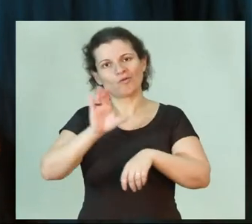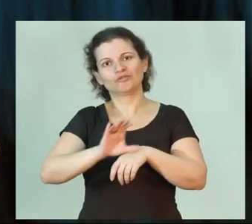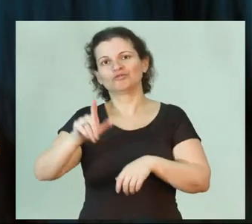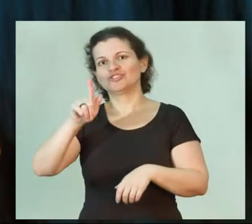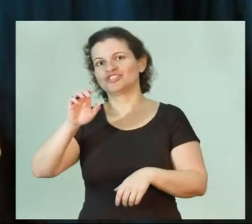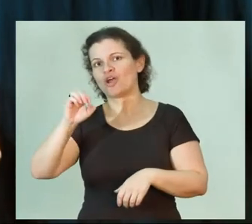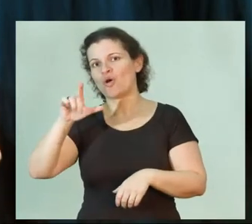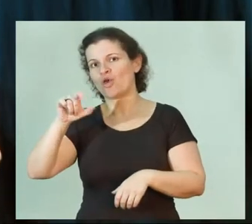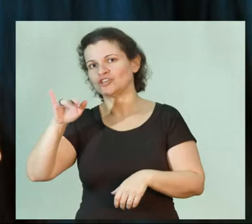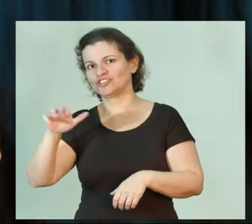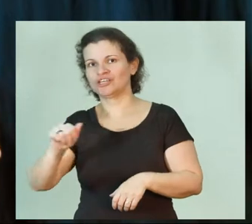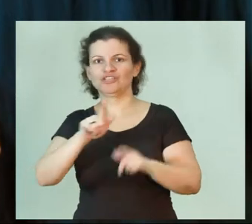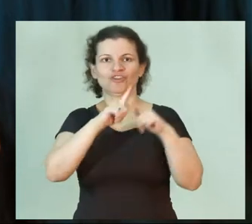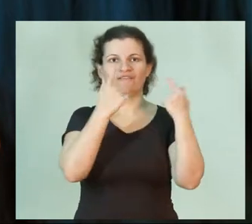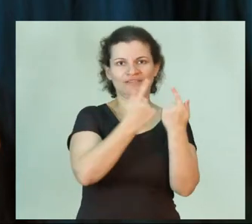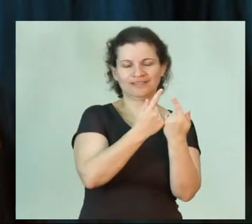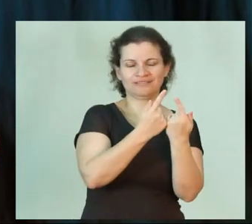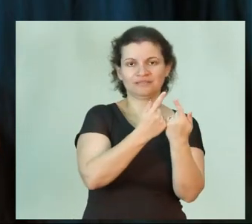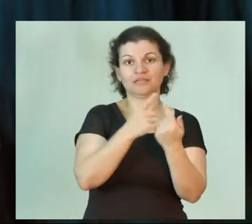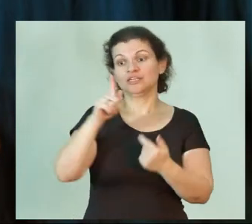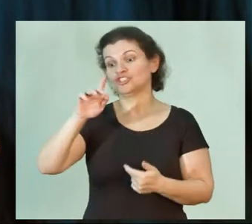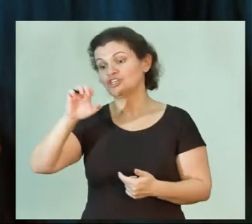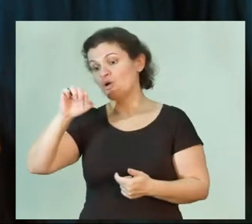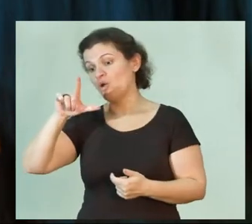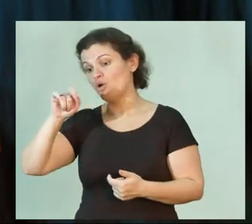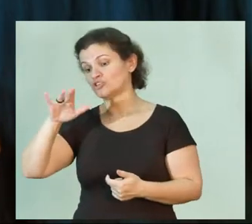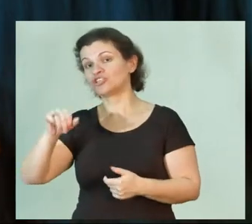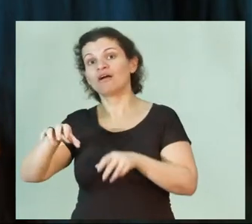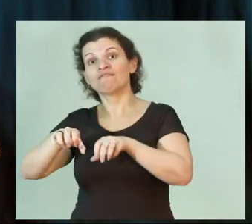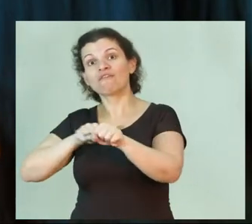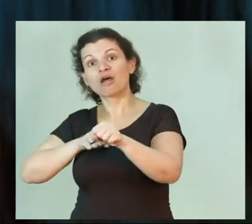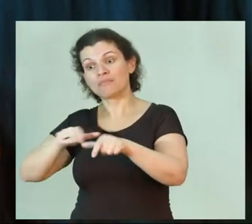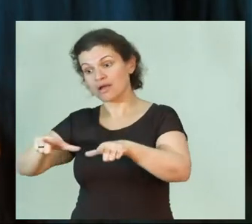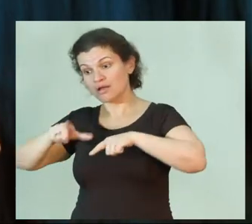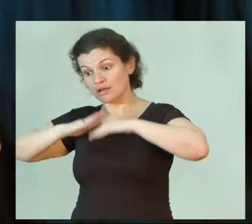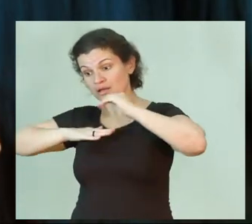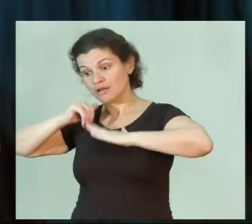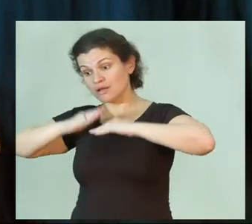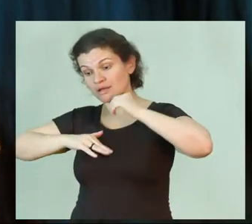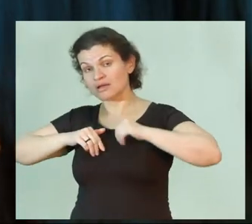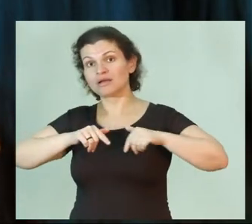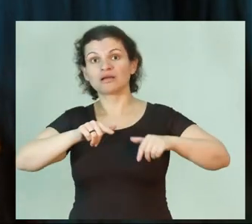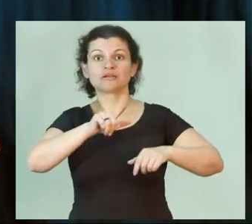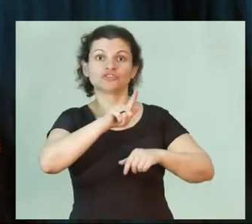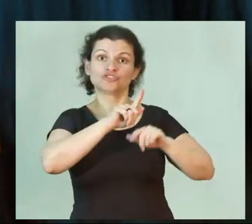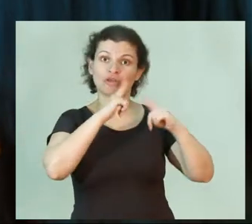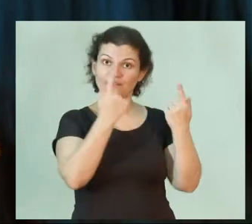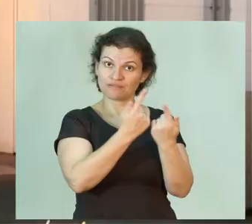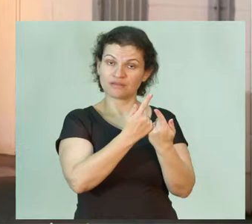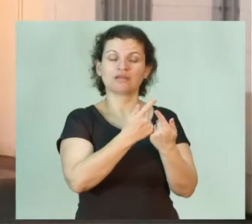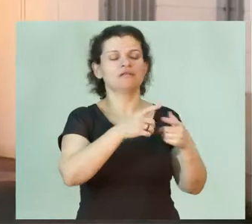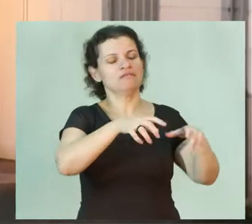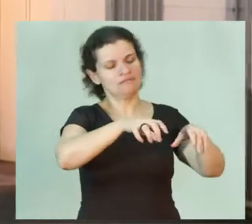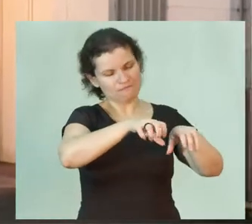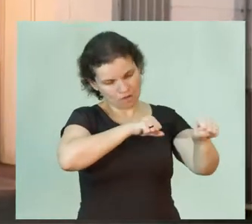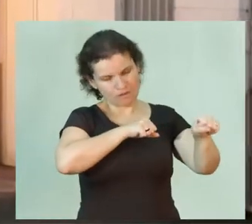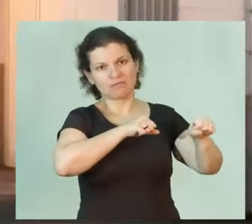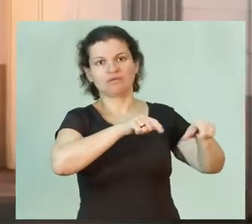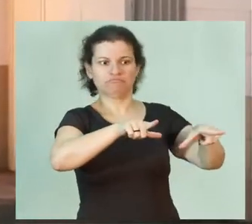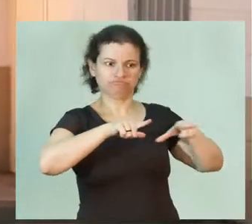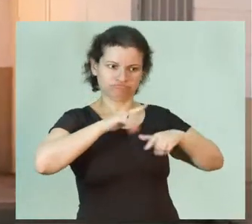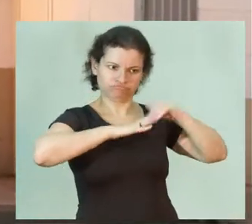Geologia e Geografia. Geologia forma os bacharéis e Geografia forma bacharéis e também